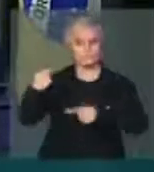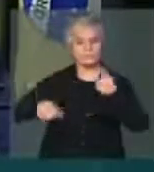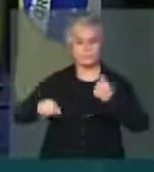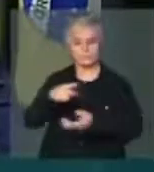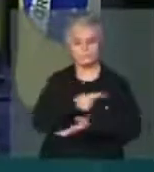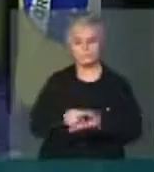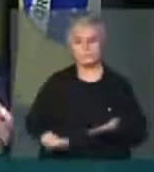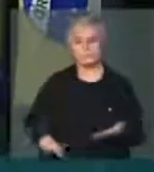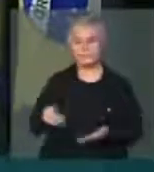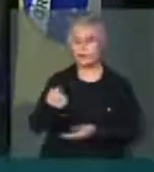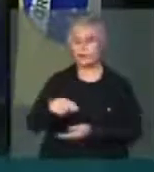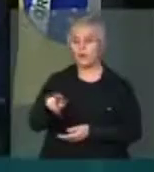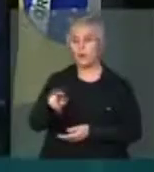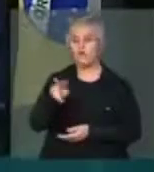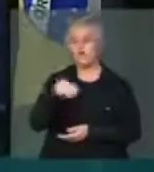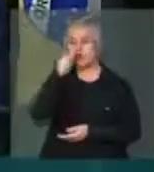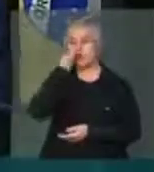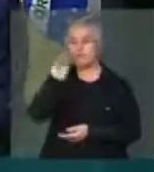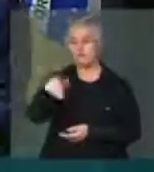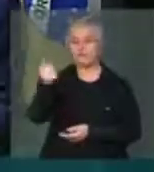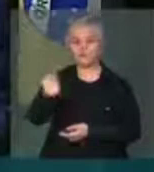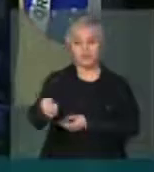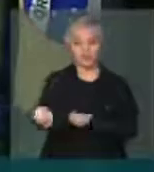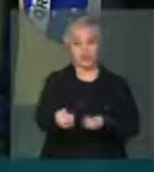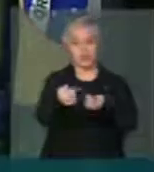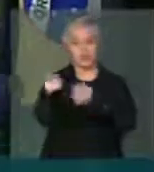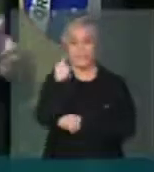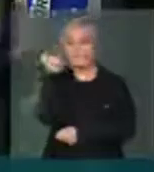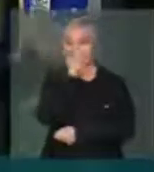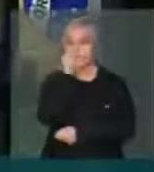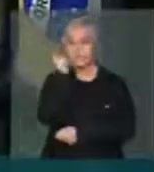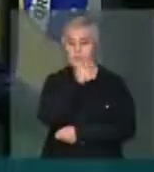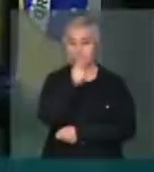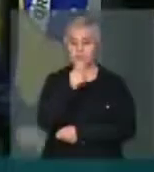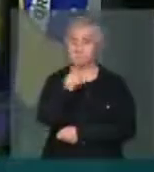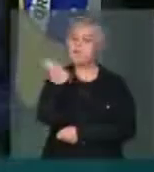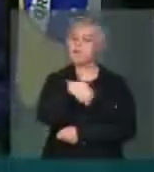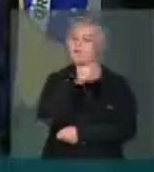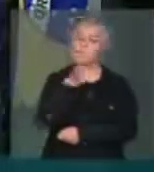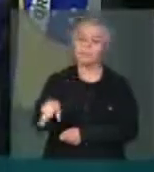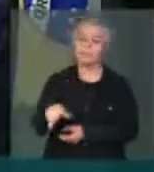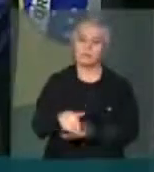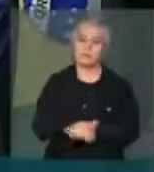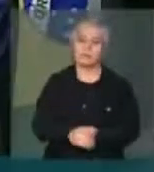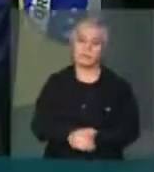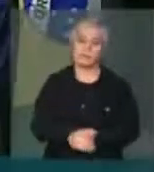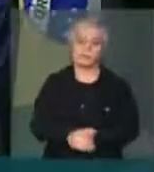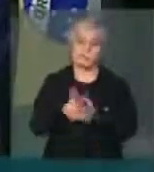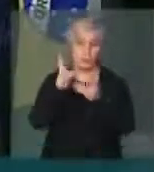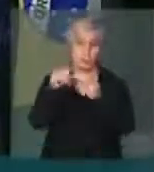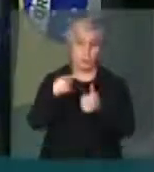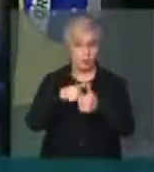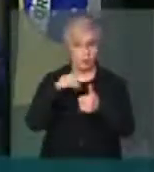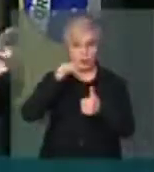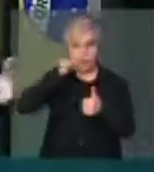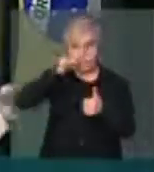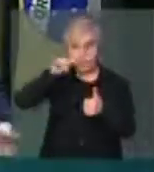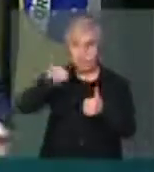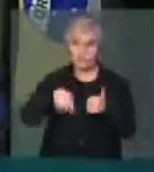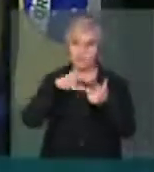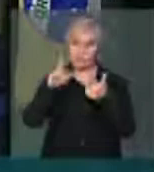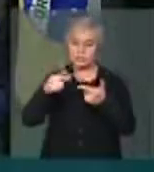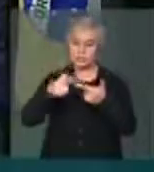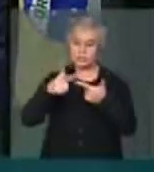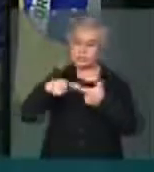presidencial ou se vai mais uma vez mentir como fez com a energia mentir como fez com os